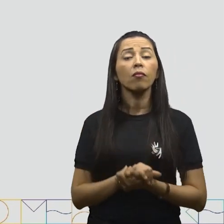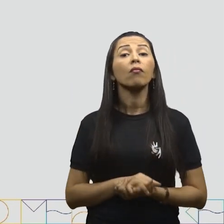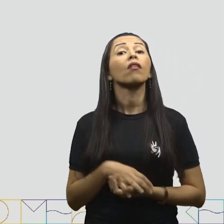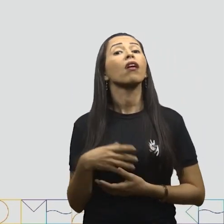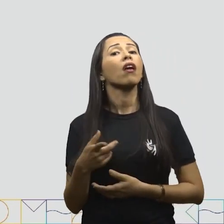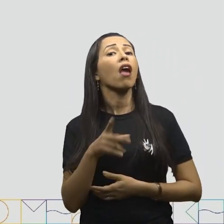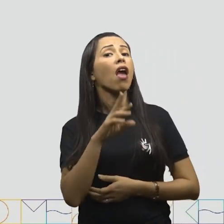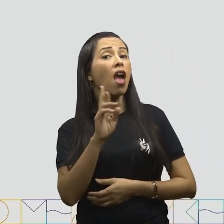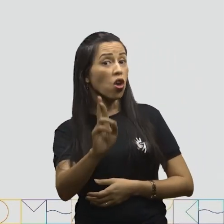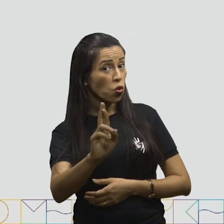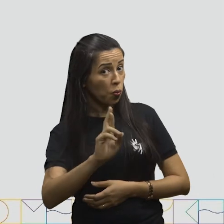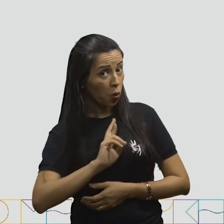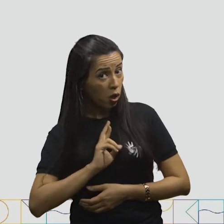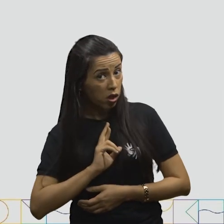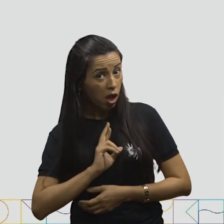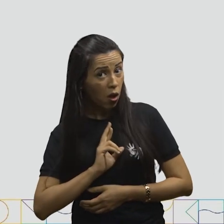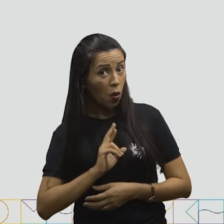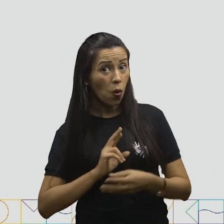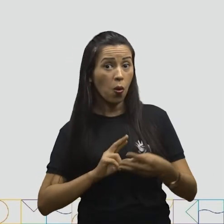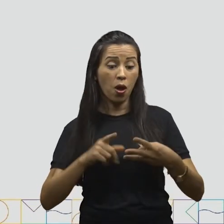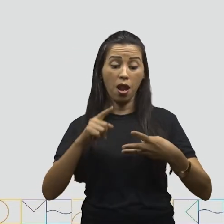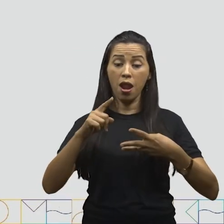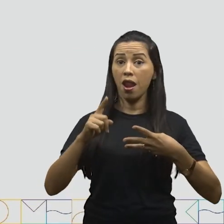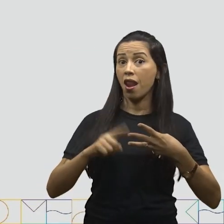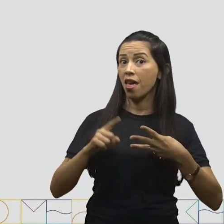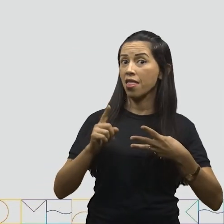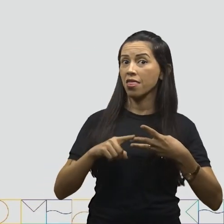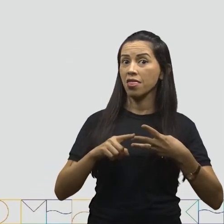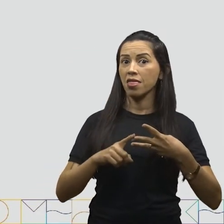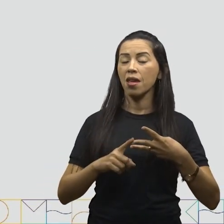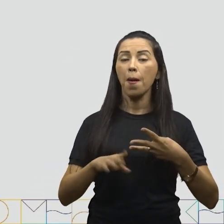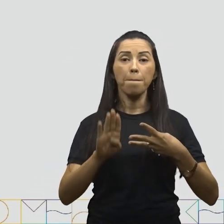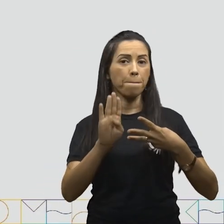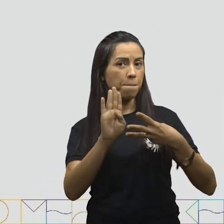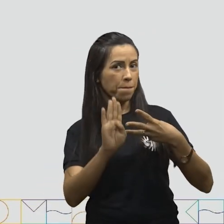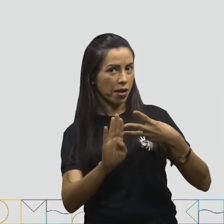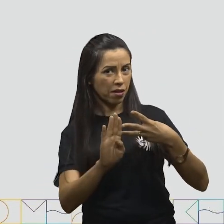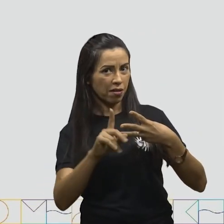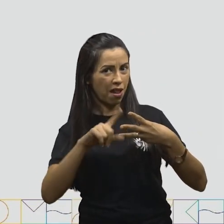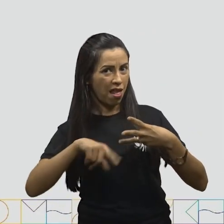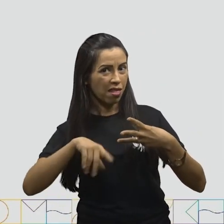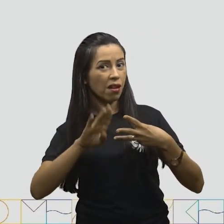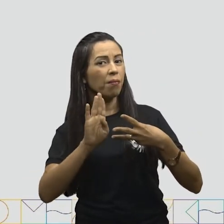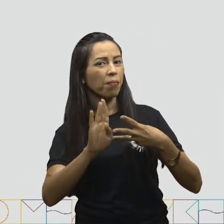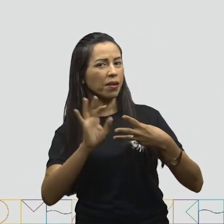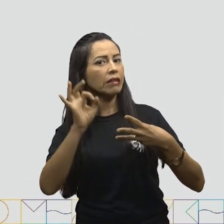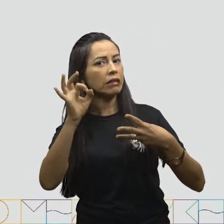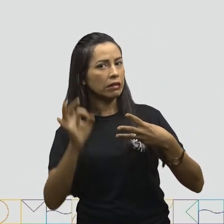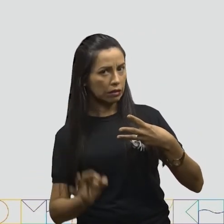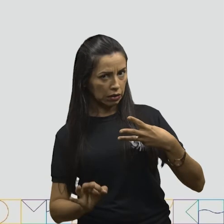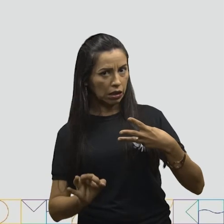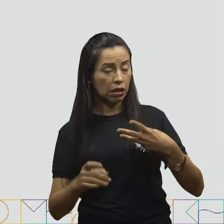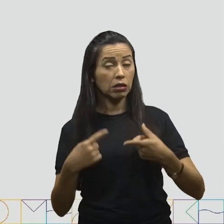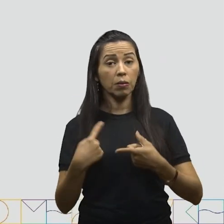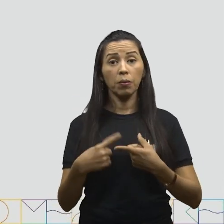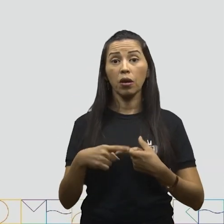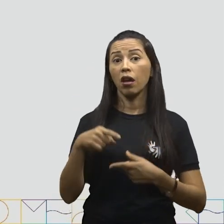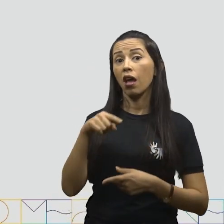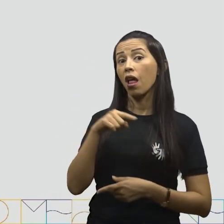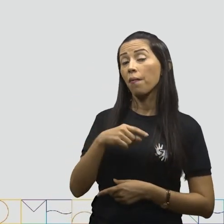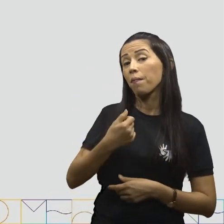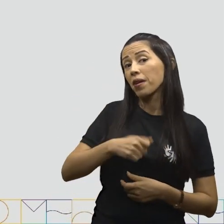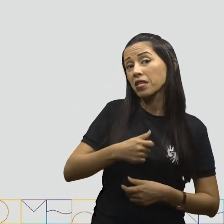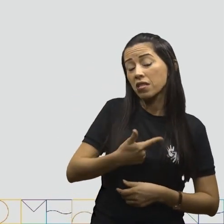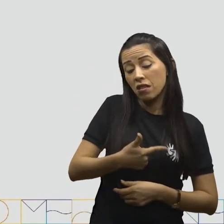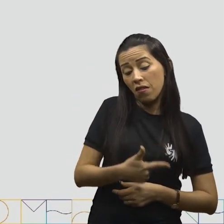Quem respondeu a letra B? Acertou! Ela precisa de uma cédula de 20